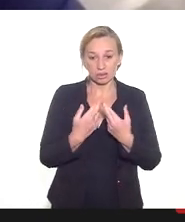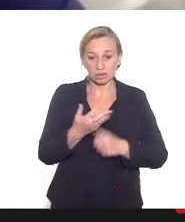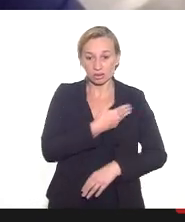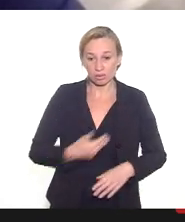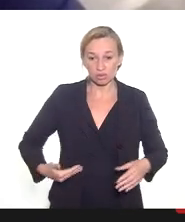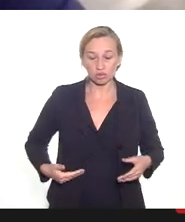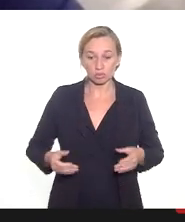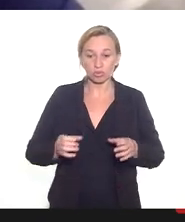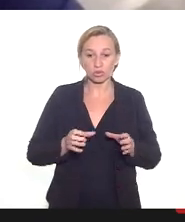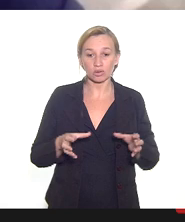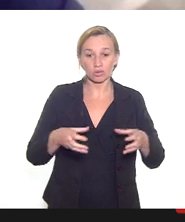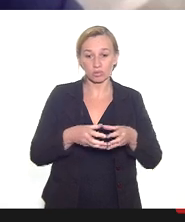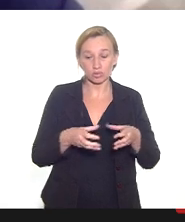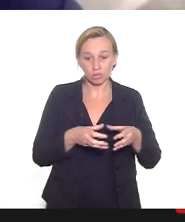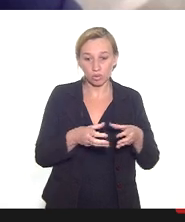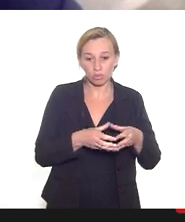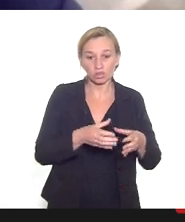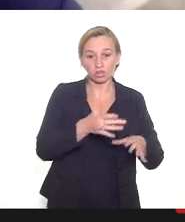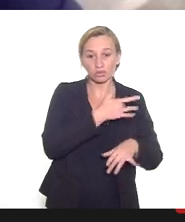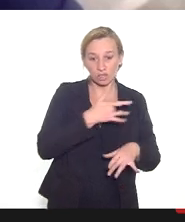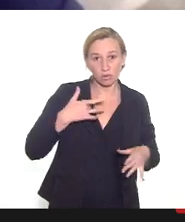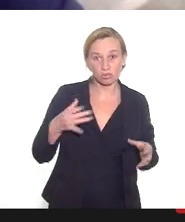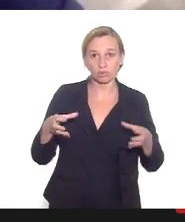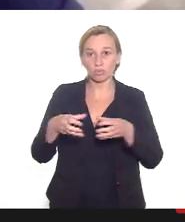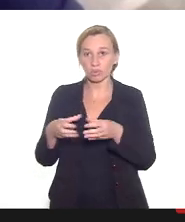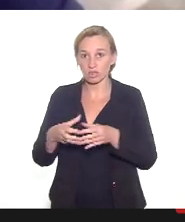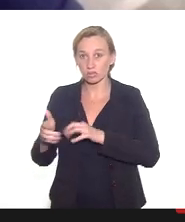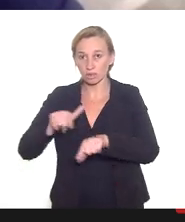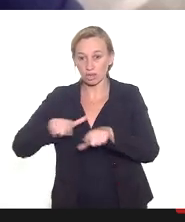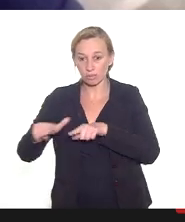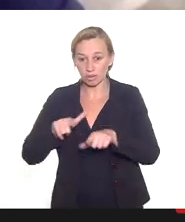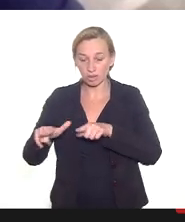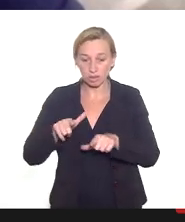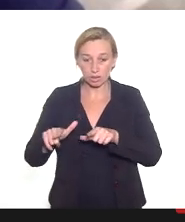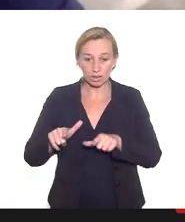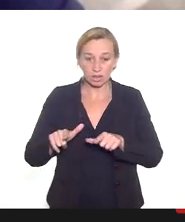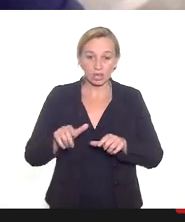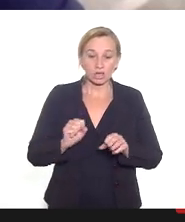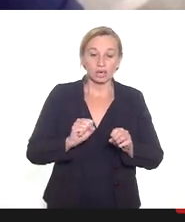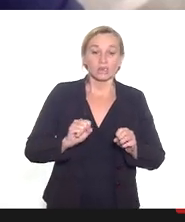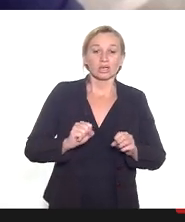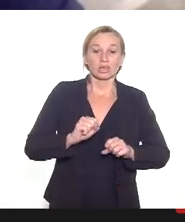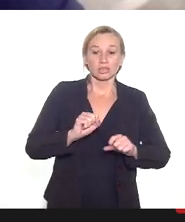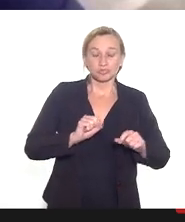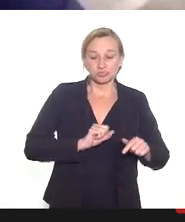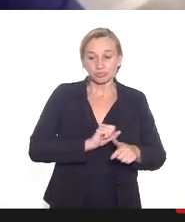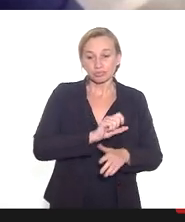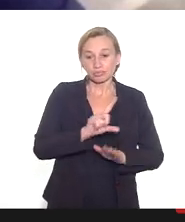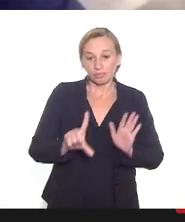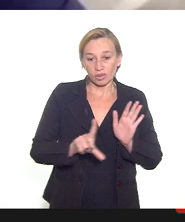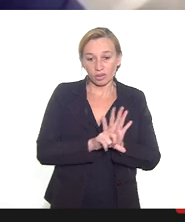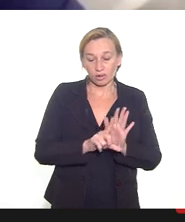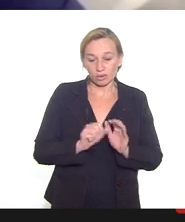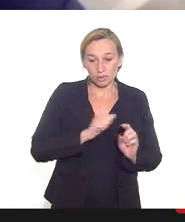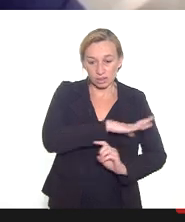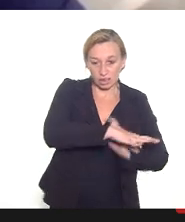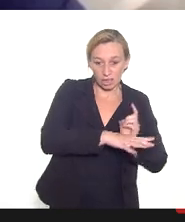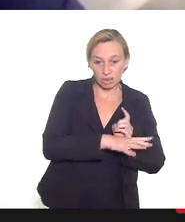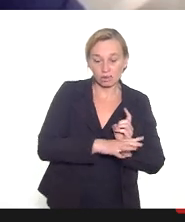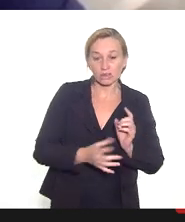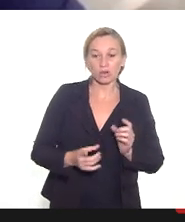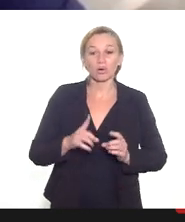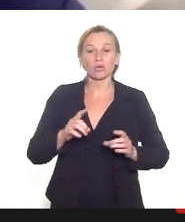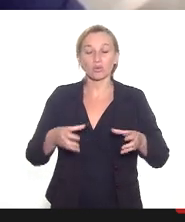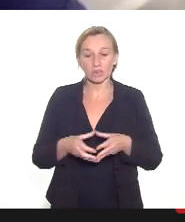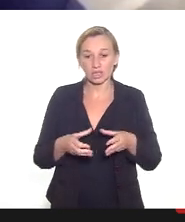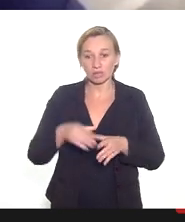com as comissões Comissão de Saúde, Comissão de Trabalho, Legislação Social e Seguridade Social, Comissão dos Direitos